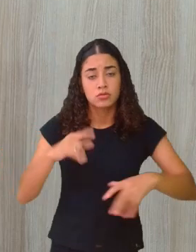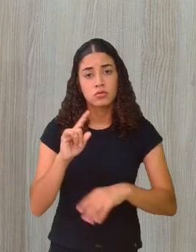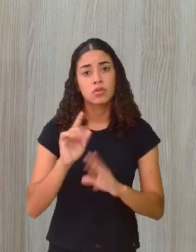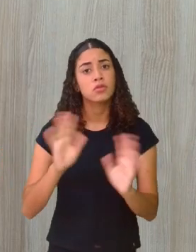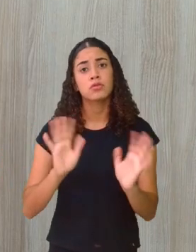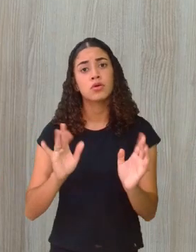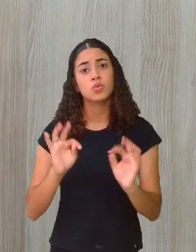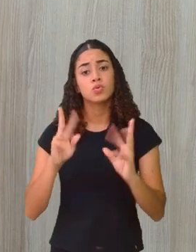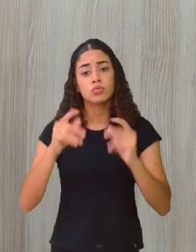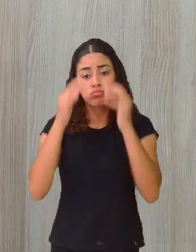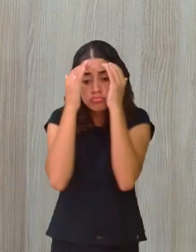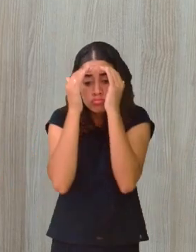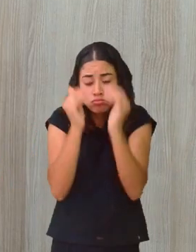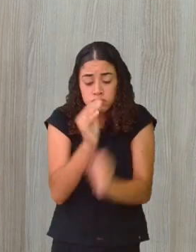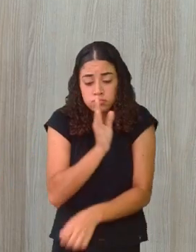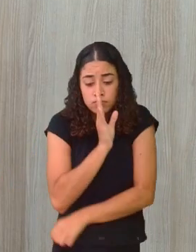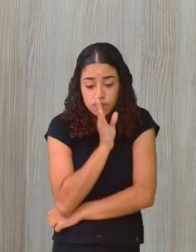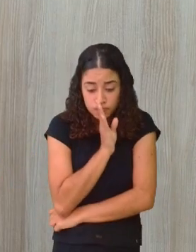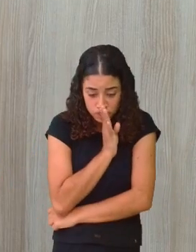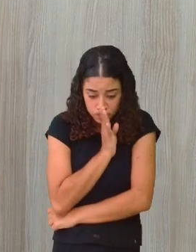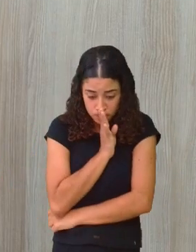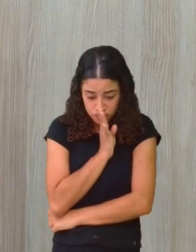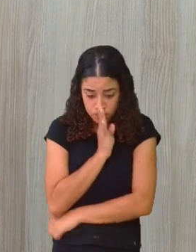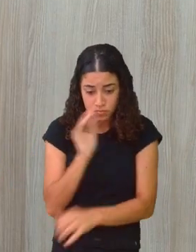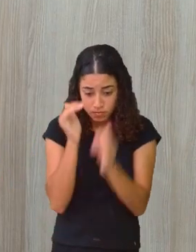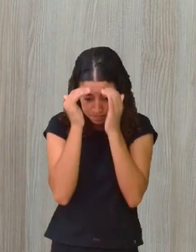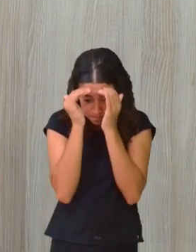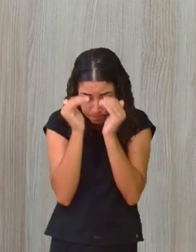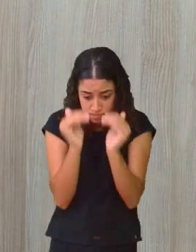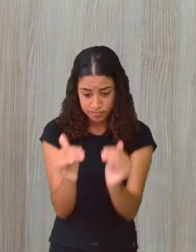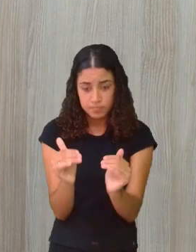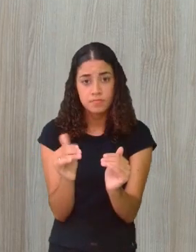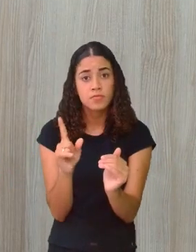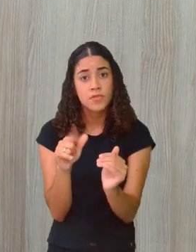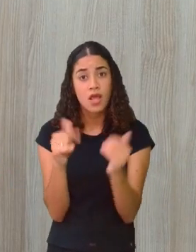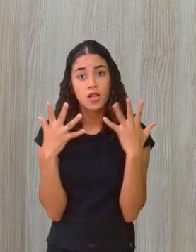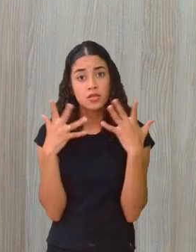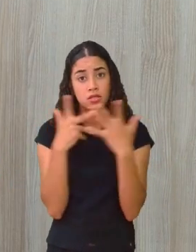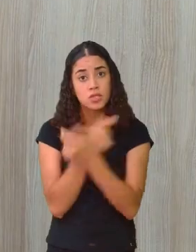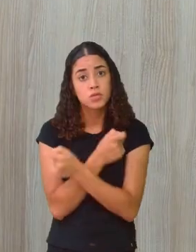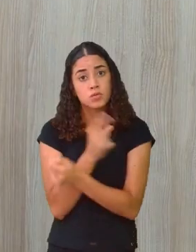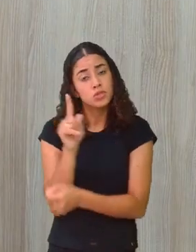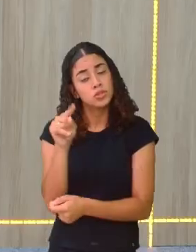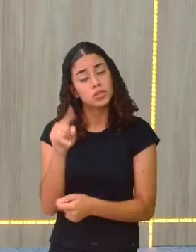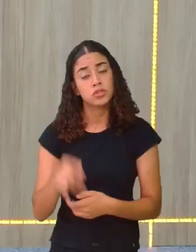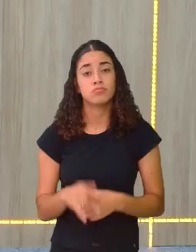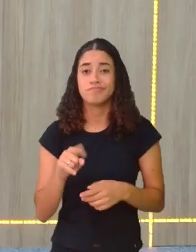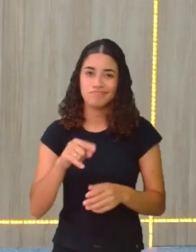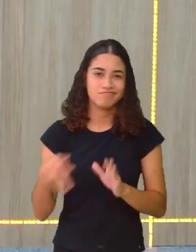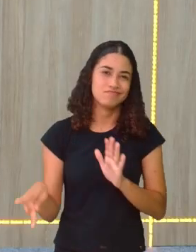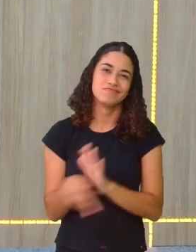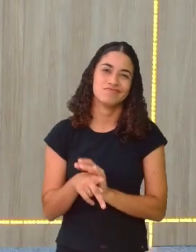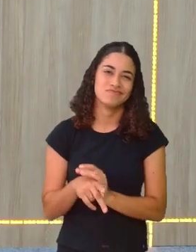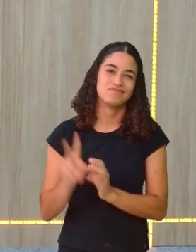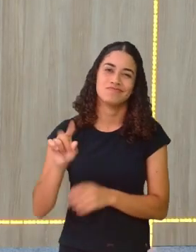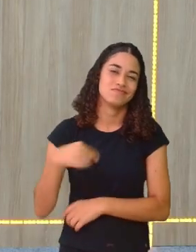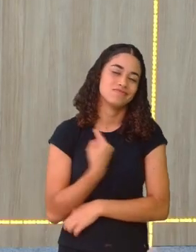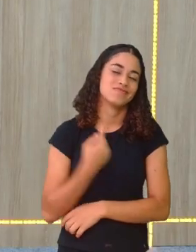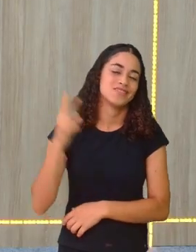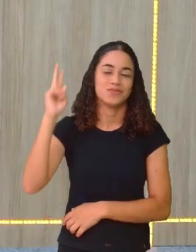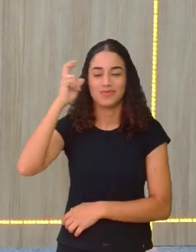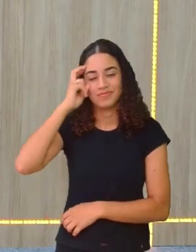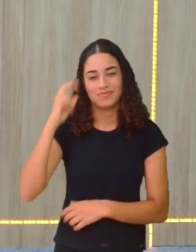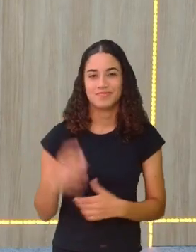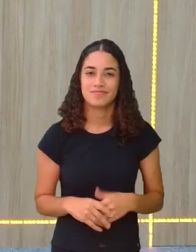respeitando aquele momento. Isso é muito bonito, É muito bonito. É uma coisa bem rica. É parte, né? Da nossa cultura.